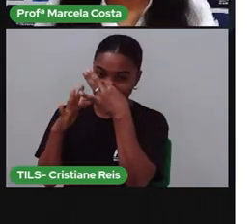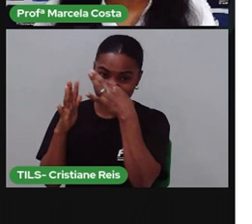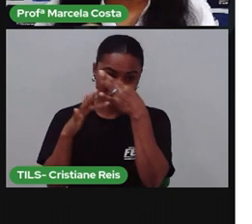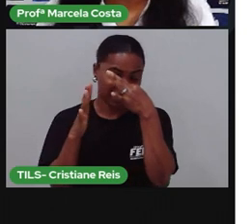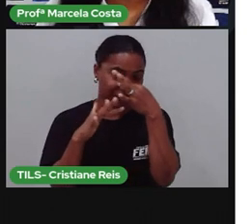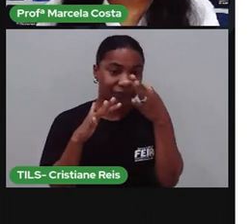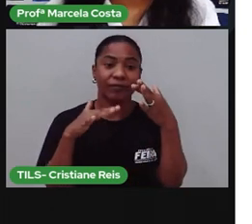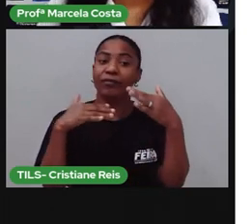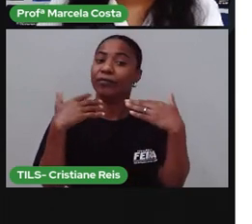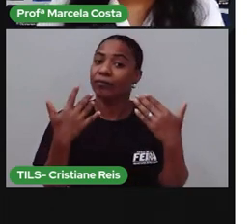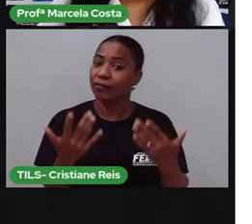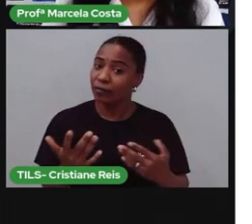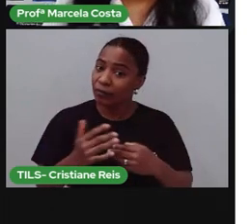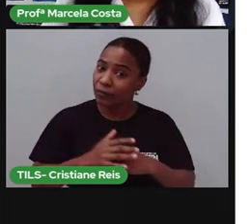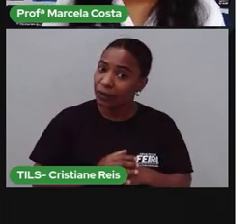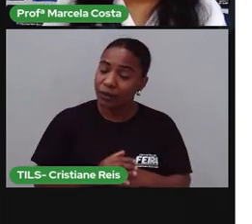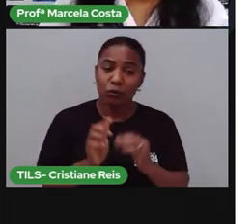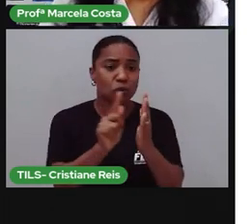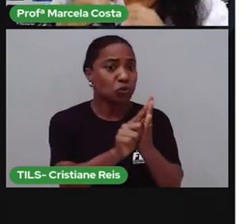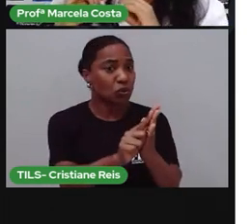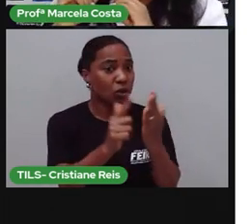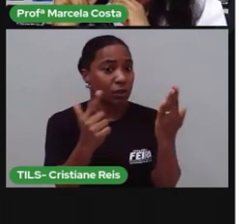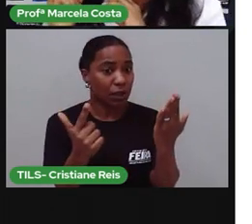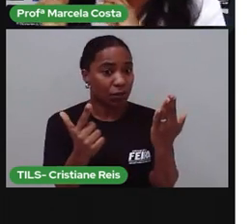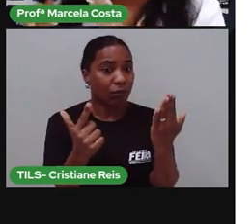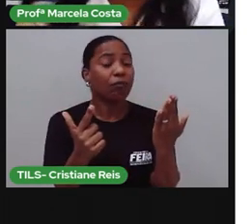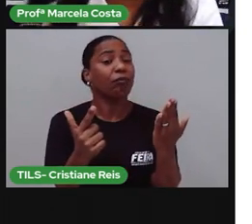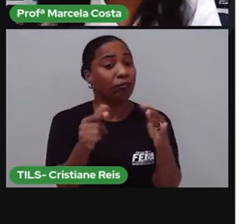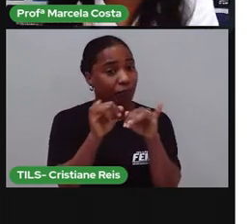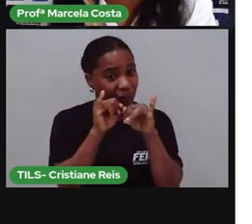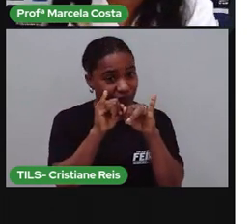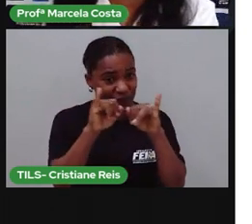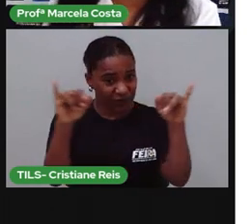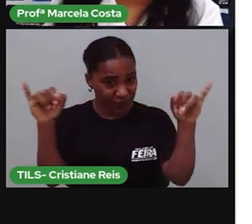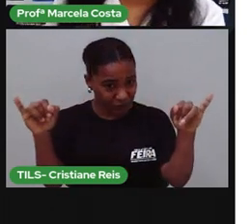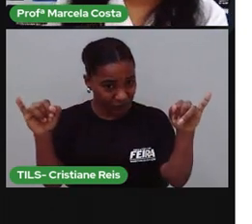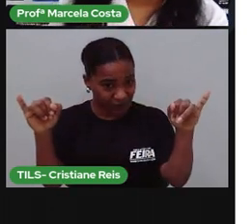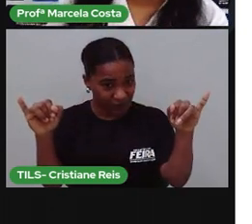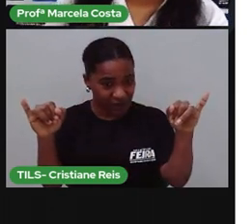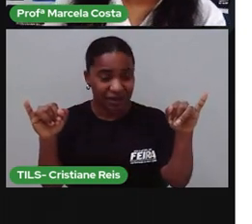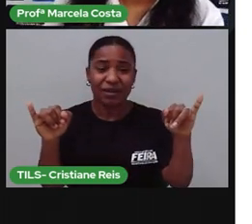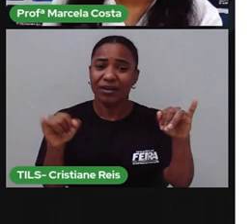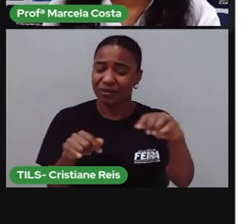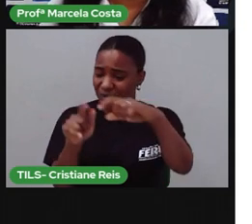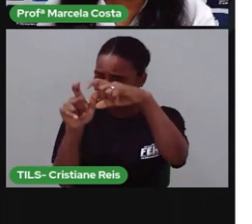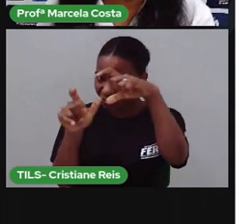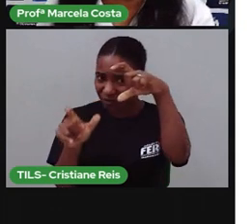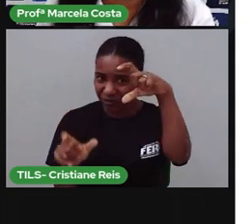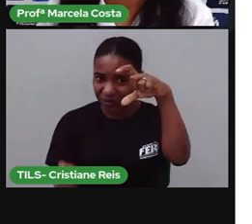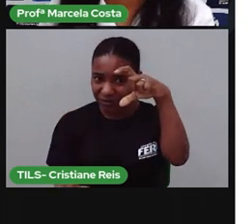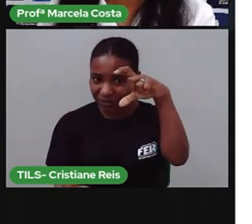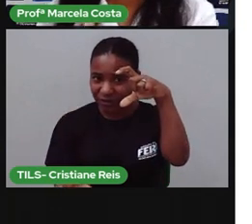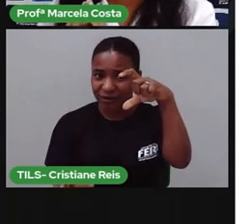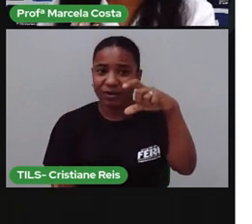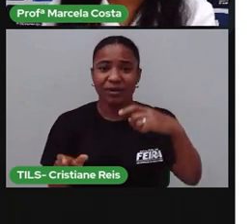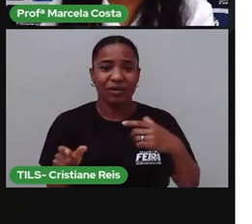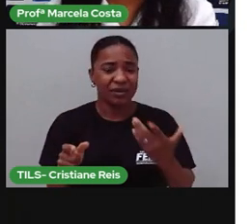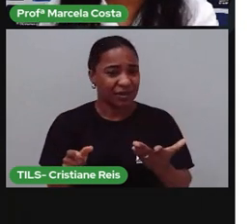Até no jornal saiu. Sabem, naquela sessão do jornal que fala de coluição,